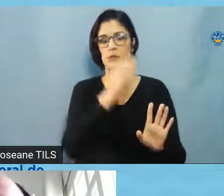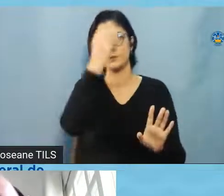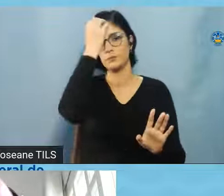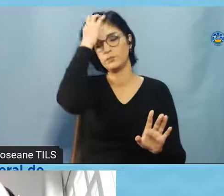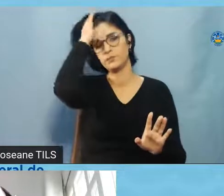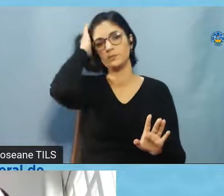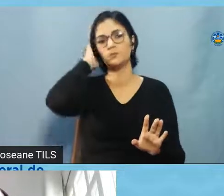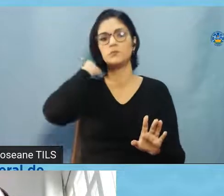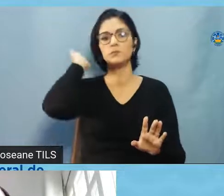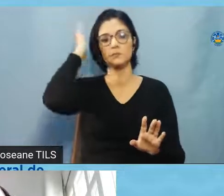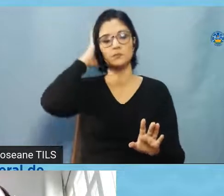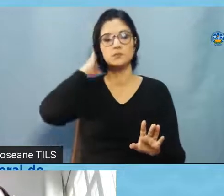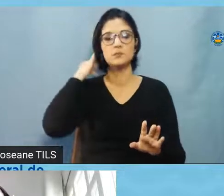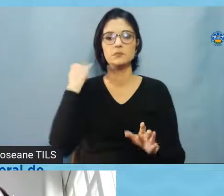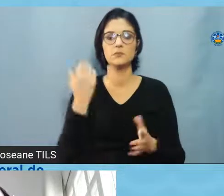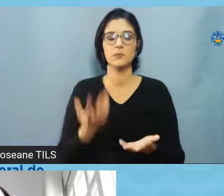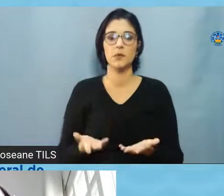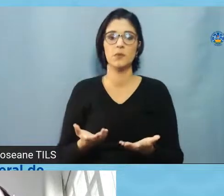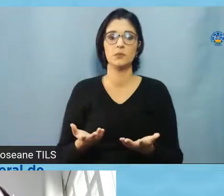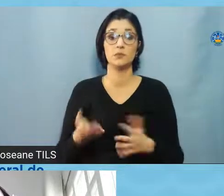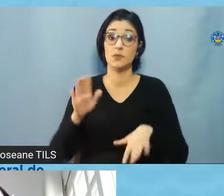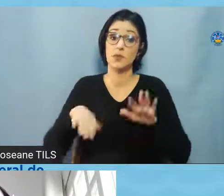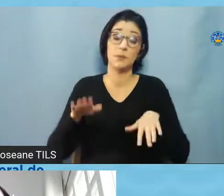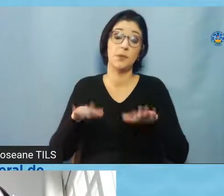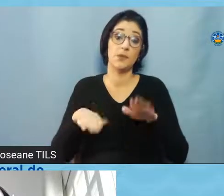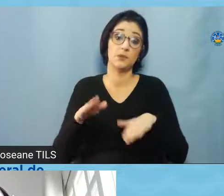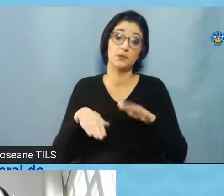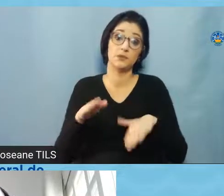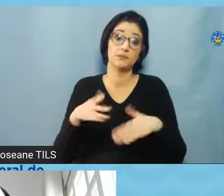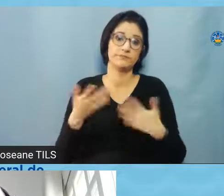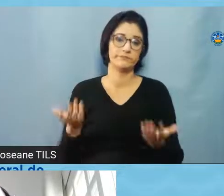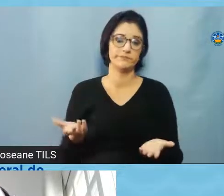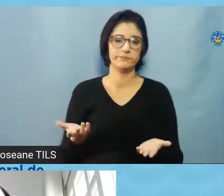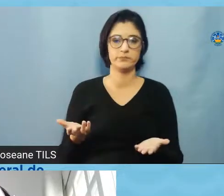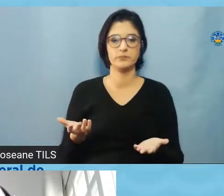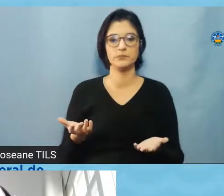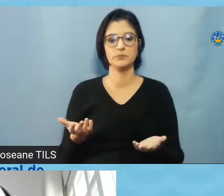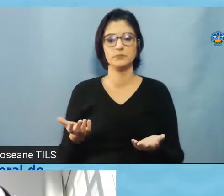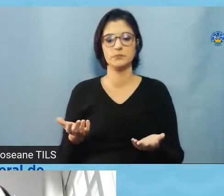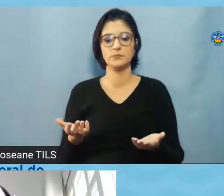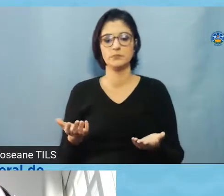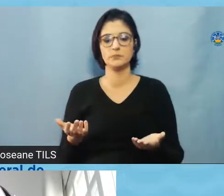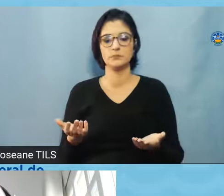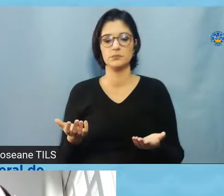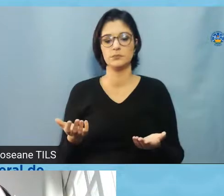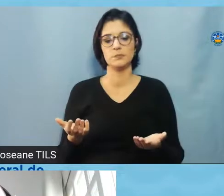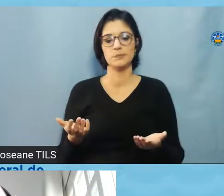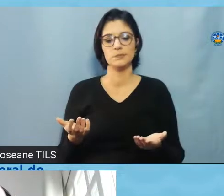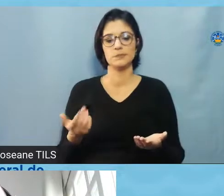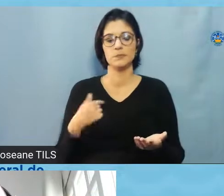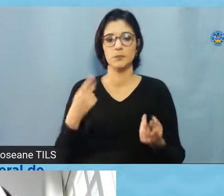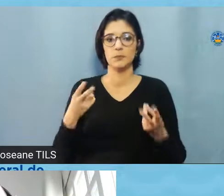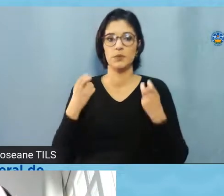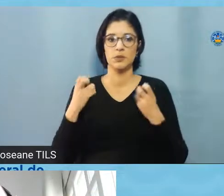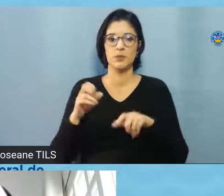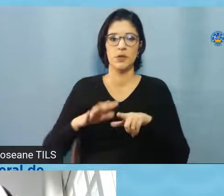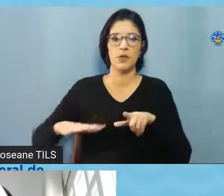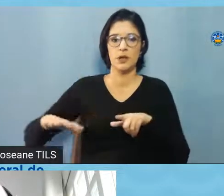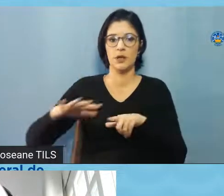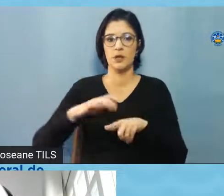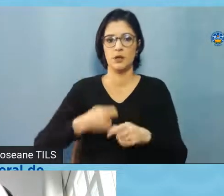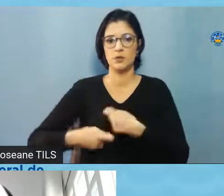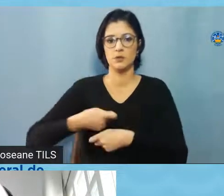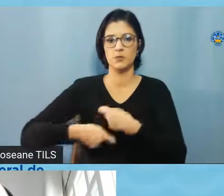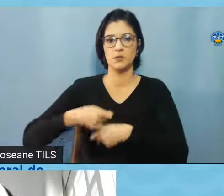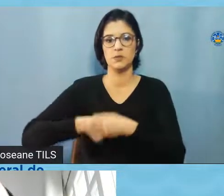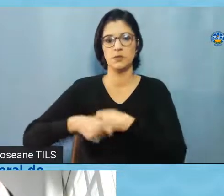pude entender. Vai depender, né, me parece que a administração, ela vai entrar, né,